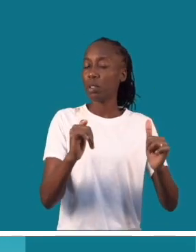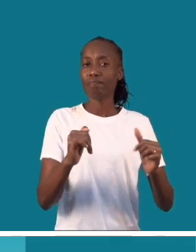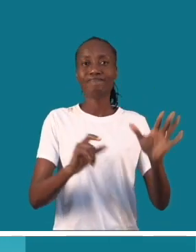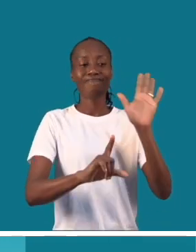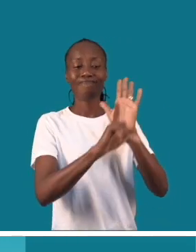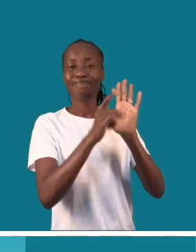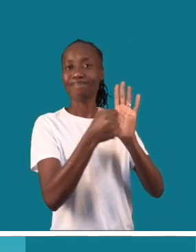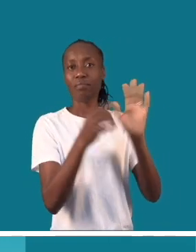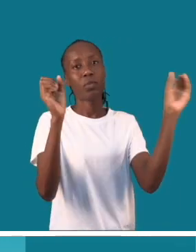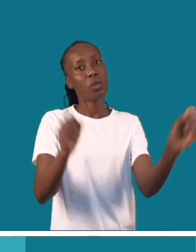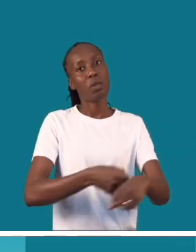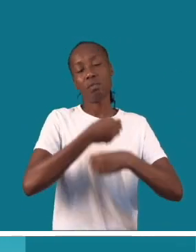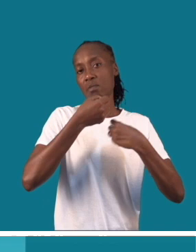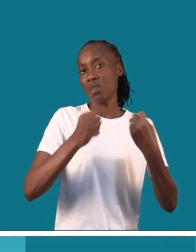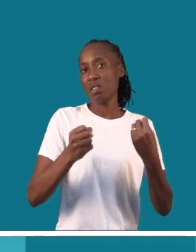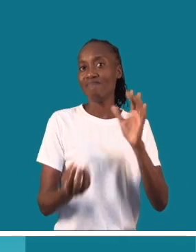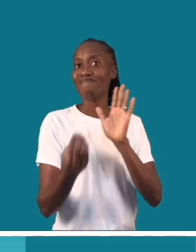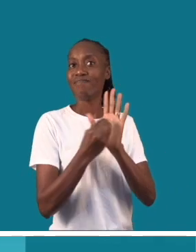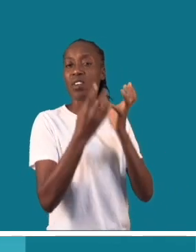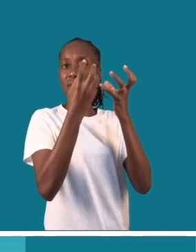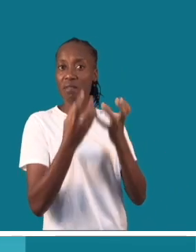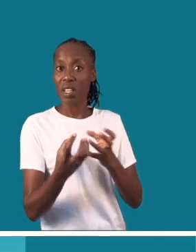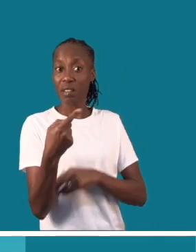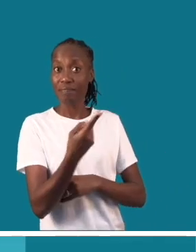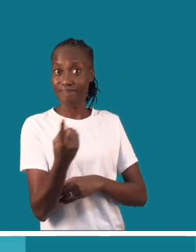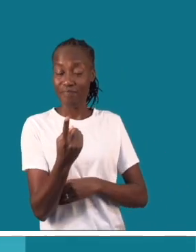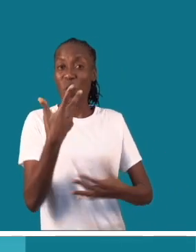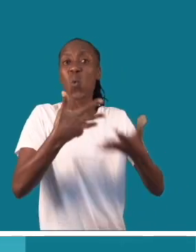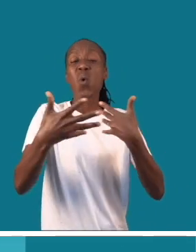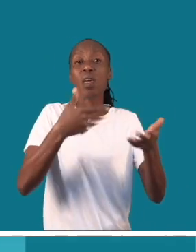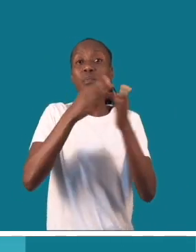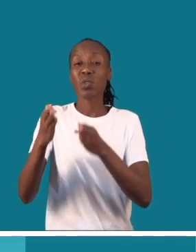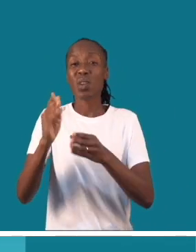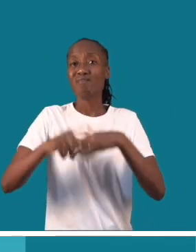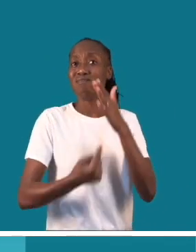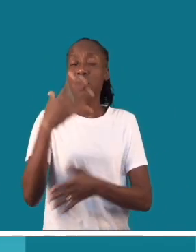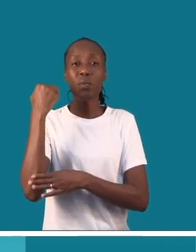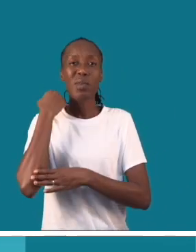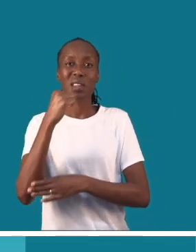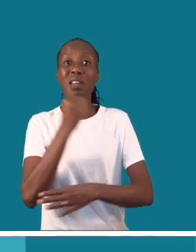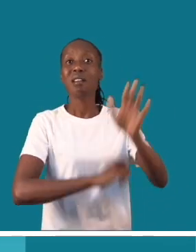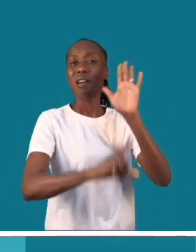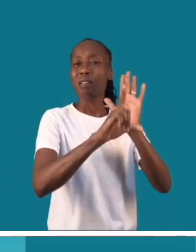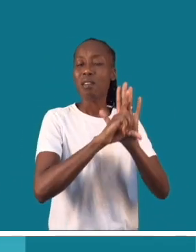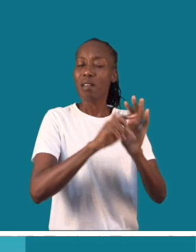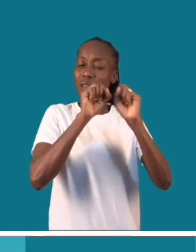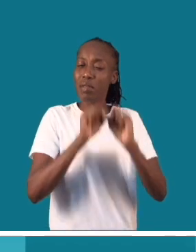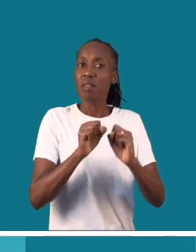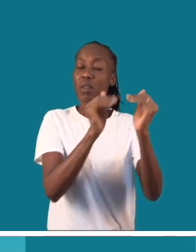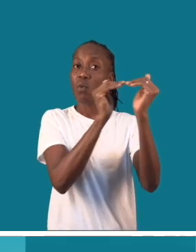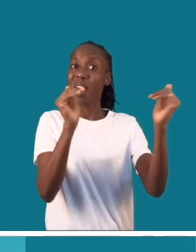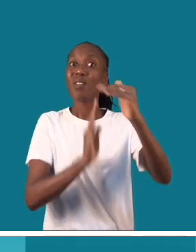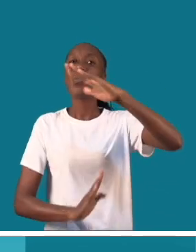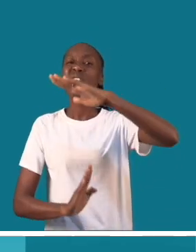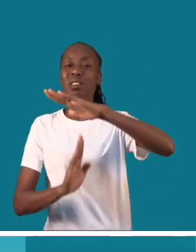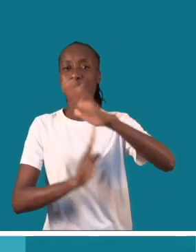especial, porque a lei não prevê isto. Qualquer pessoa que pratica um crime, a lei deve tratar nos